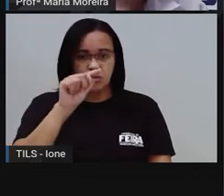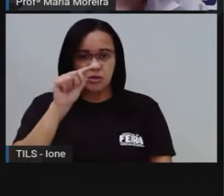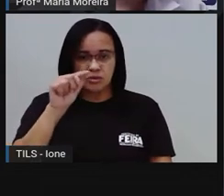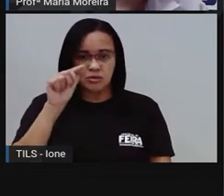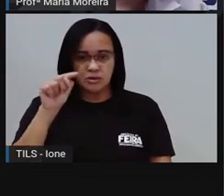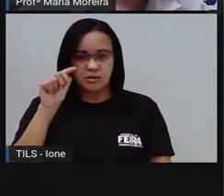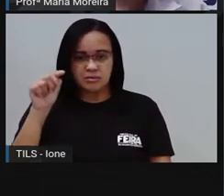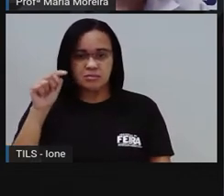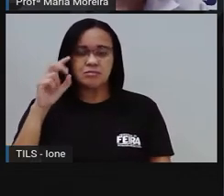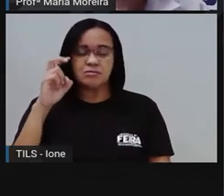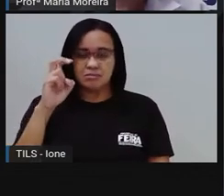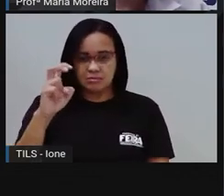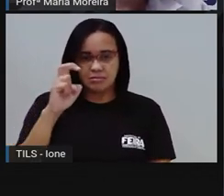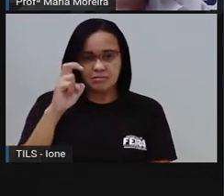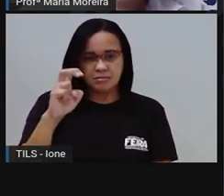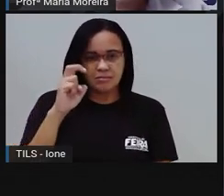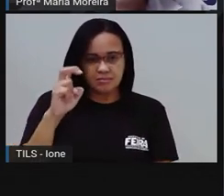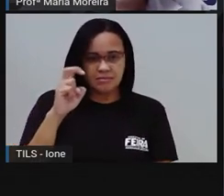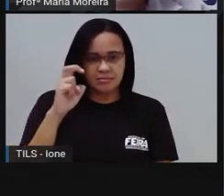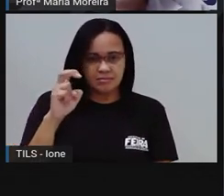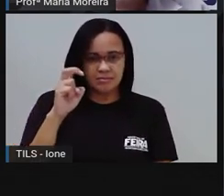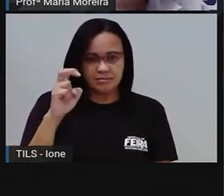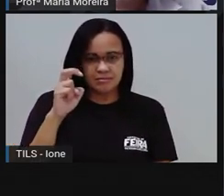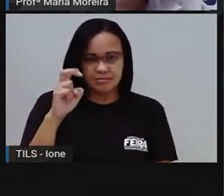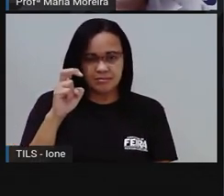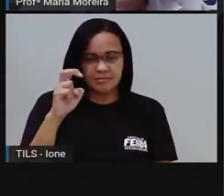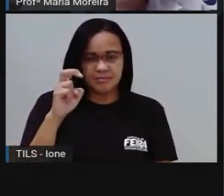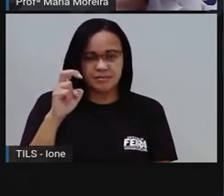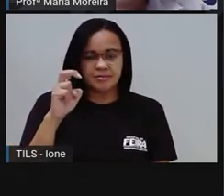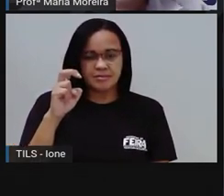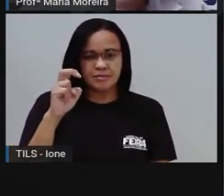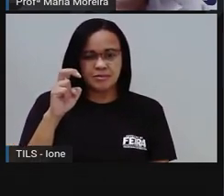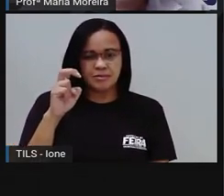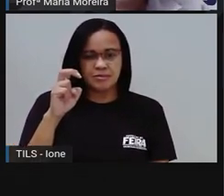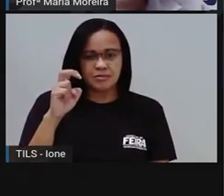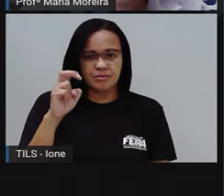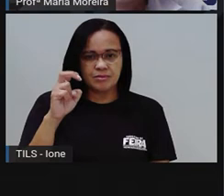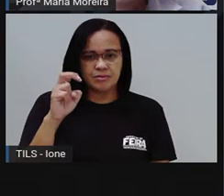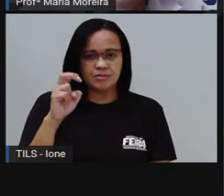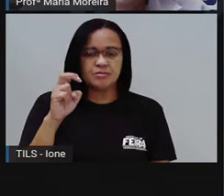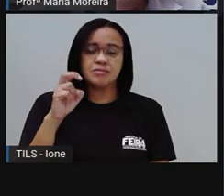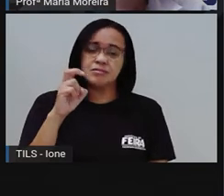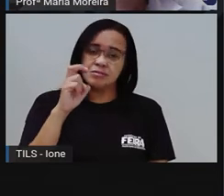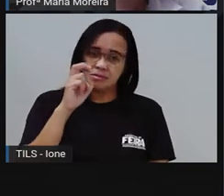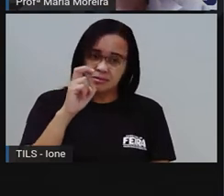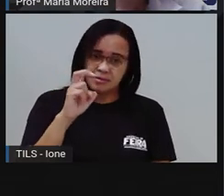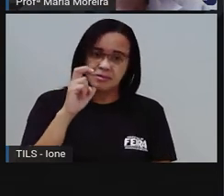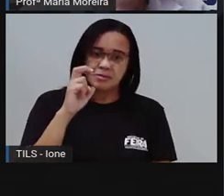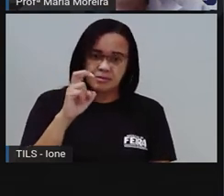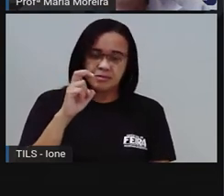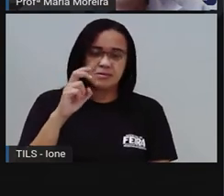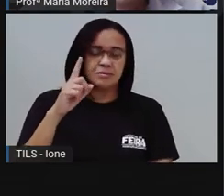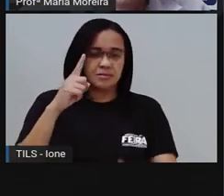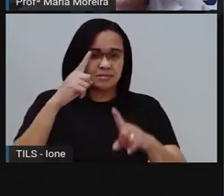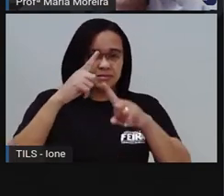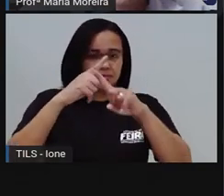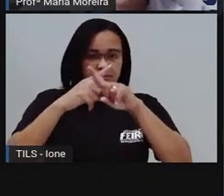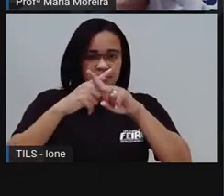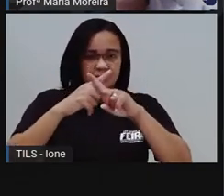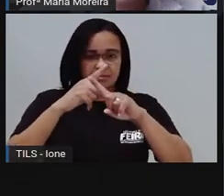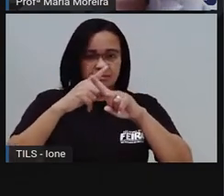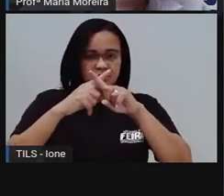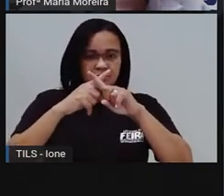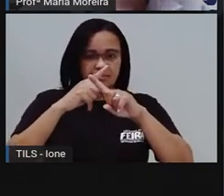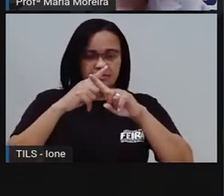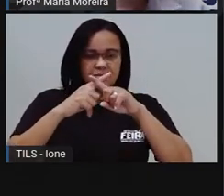olhadinha que você vai ver que tem cinco. Então, quantas, ó, quantas bolinhas, ó? Cinco. E aí eu vou multiplicar